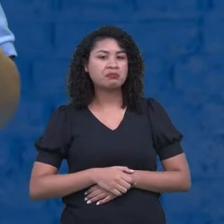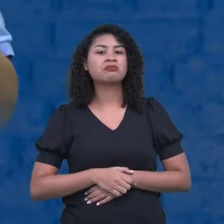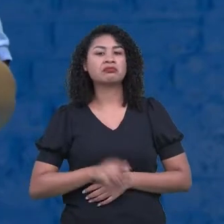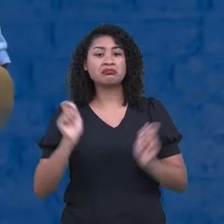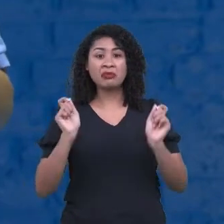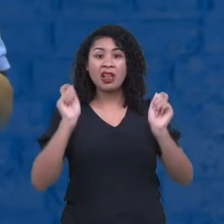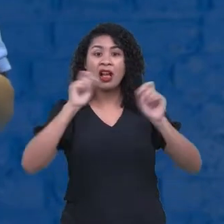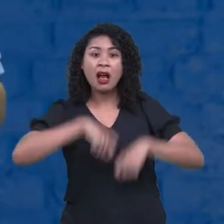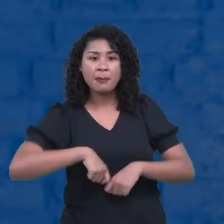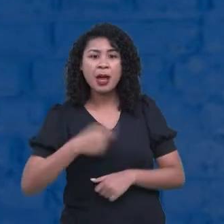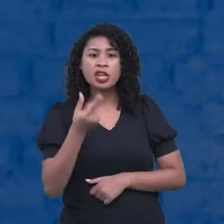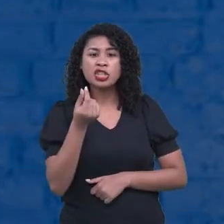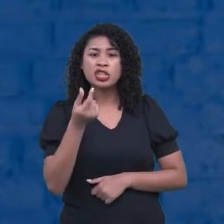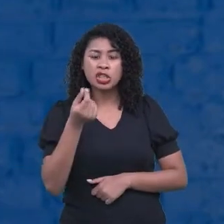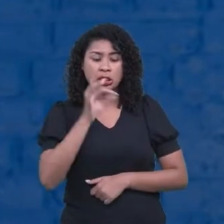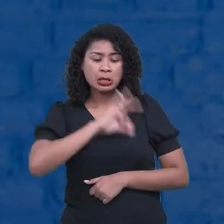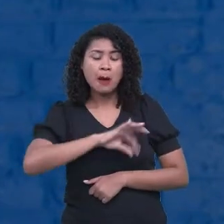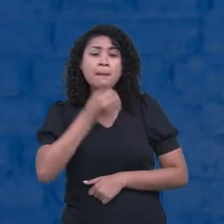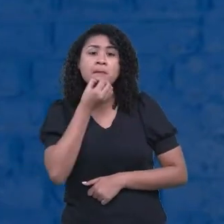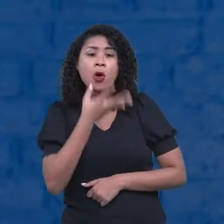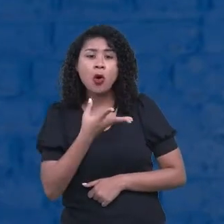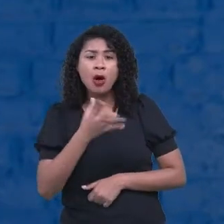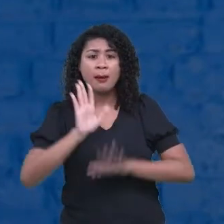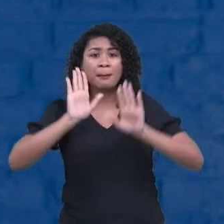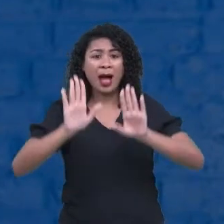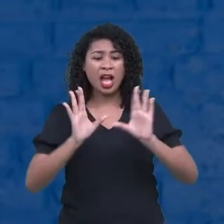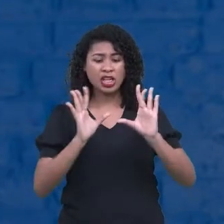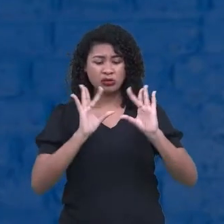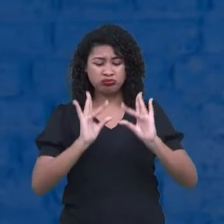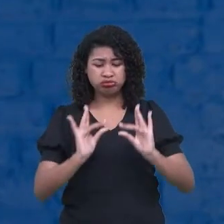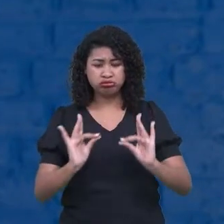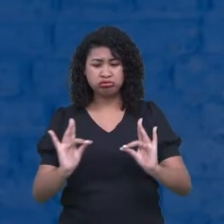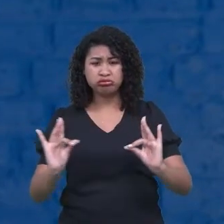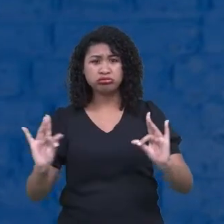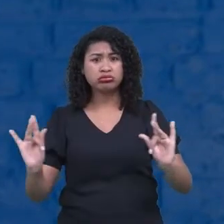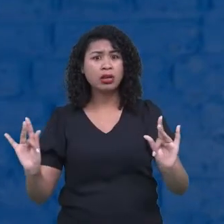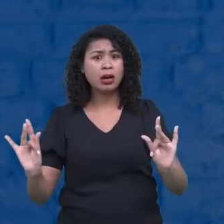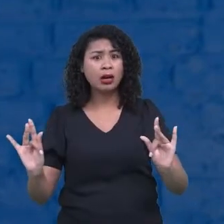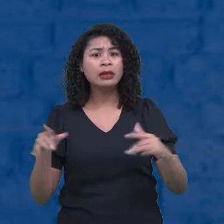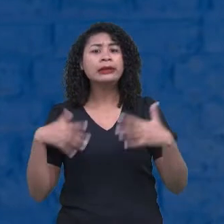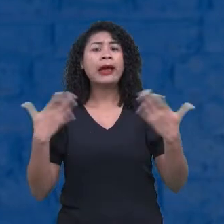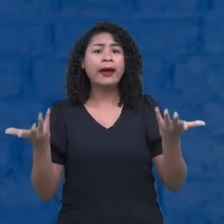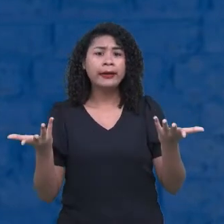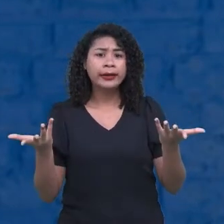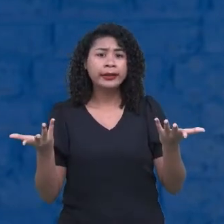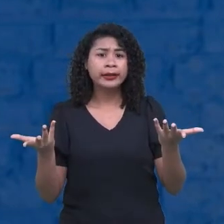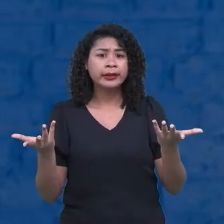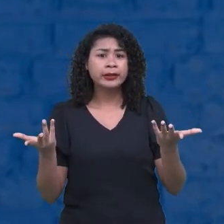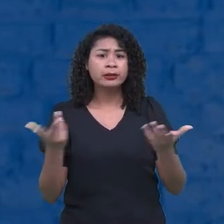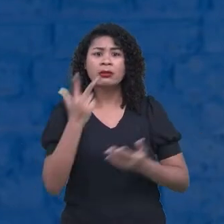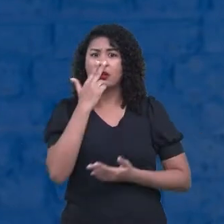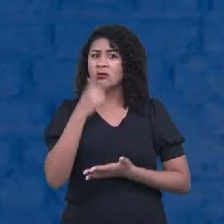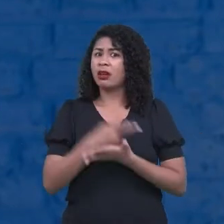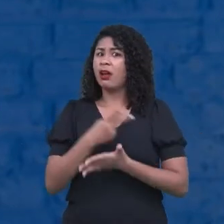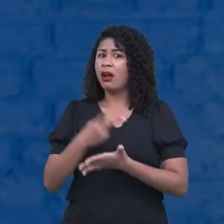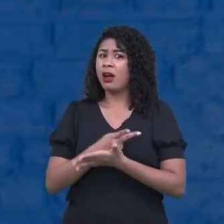gasta mais do que ganha. Aí, tem alguma coisa que está errada. Chega o final do mês. Opa! Mas, professora, eu